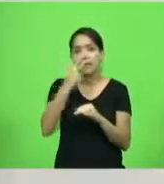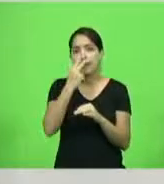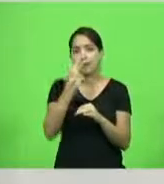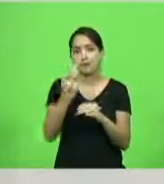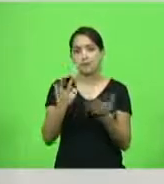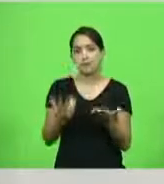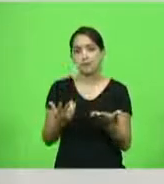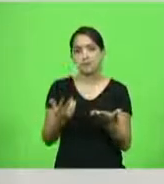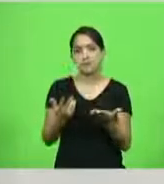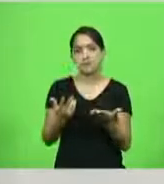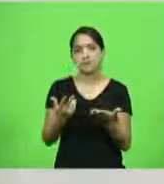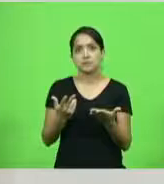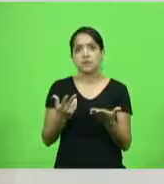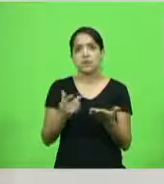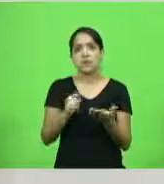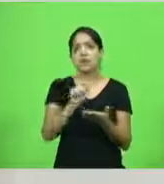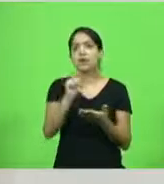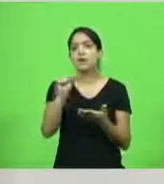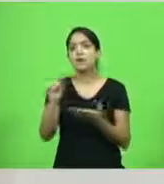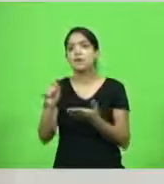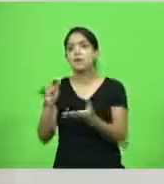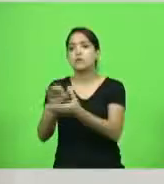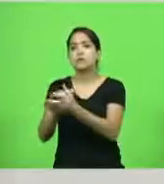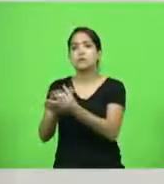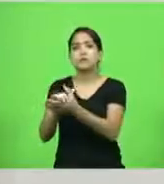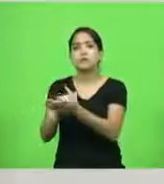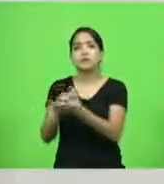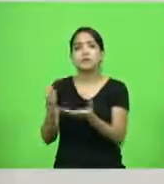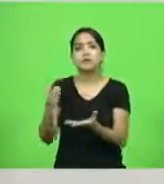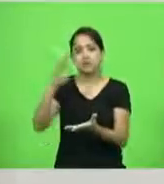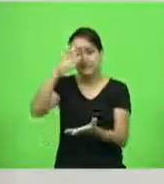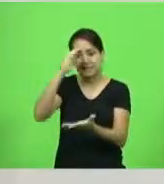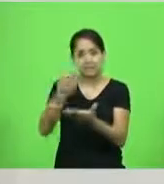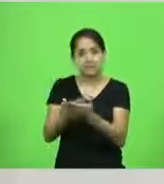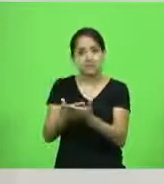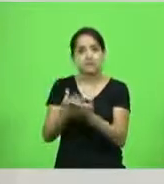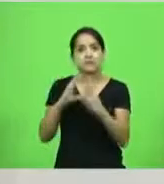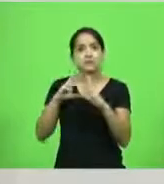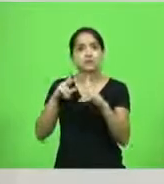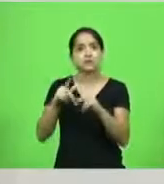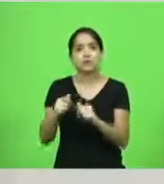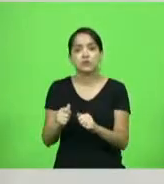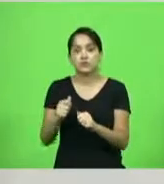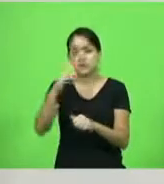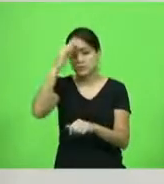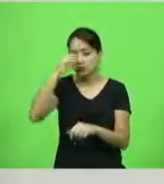A gente volta lá, cadê a instituição do casamento? A gente está desacreditando em todas as instituições.